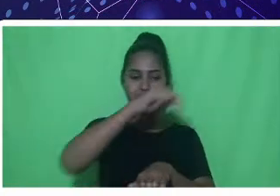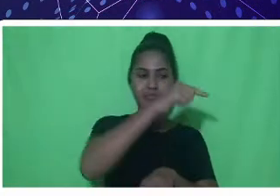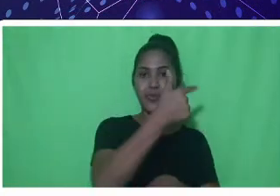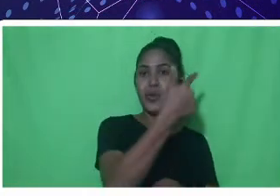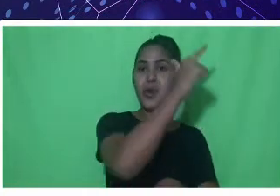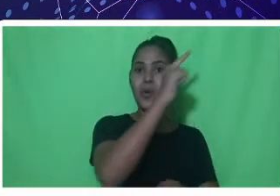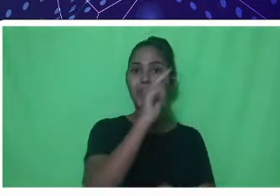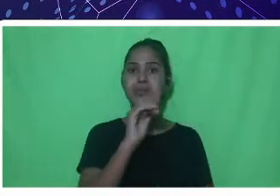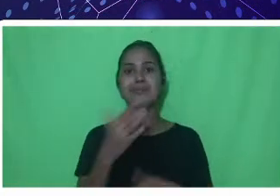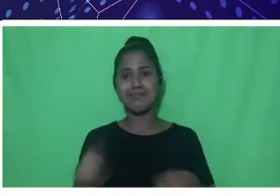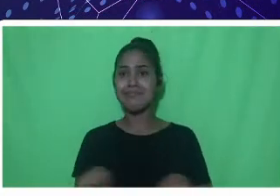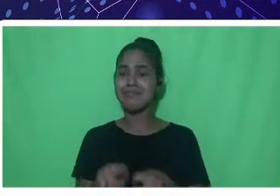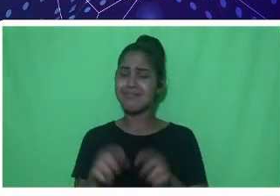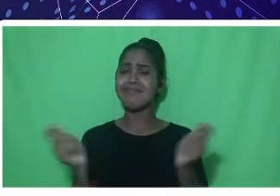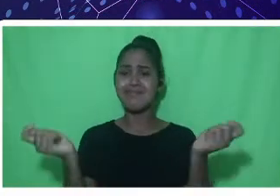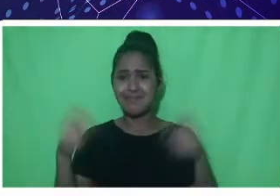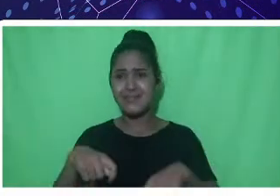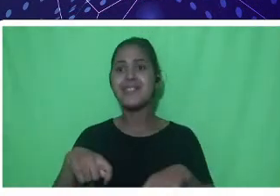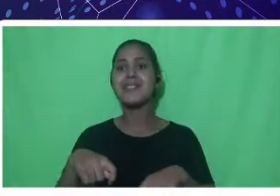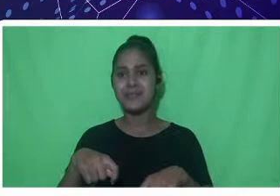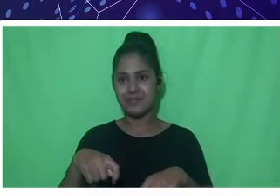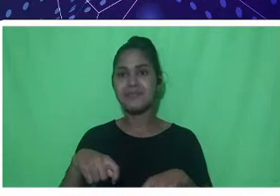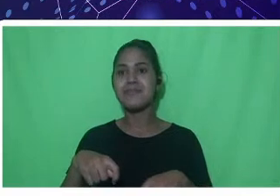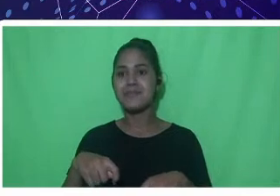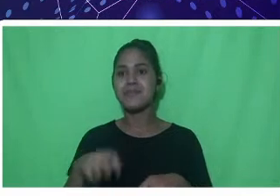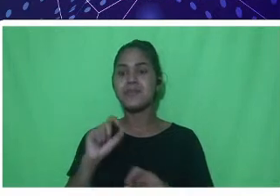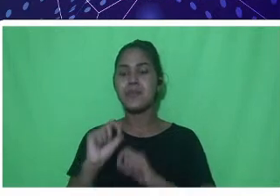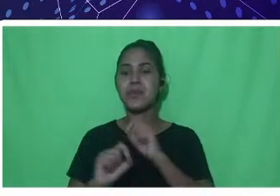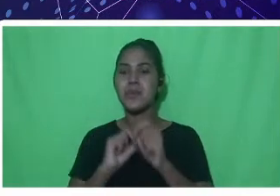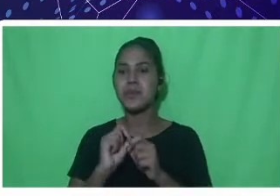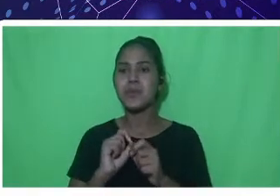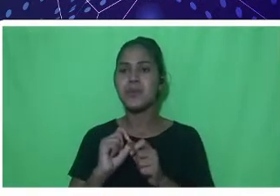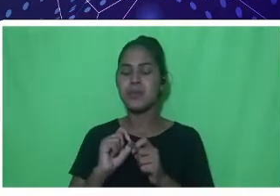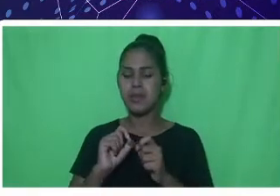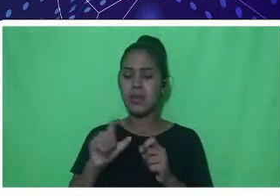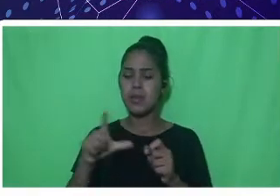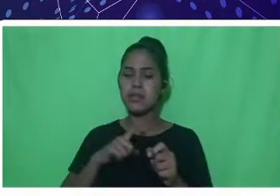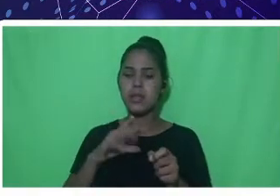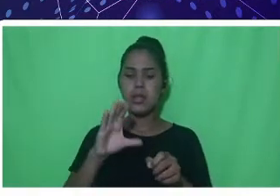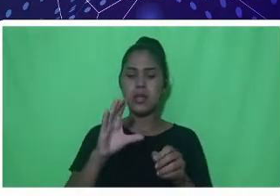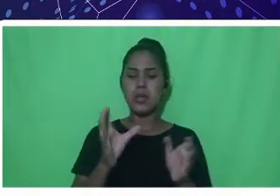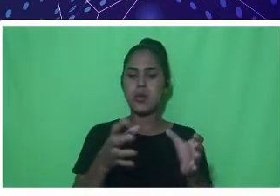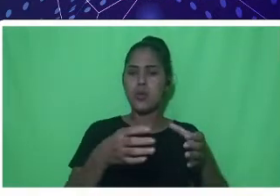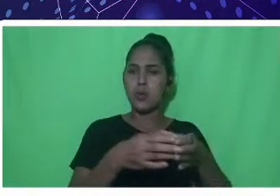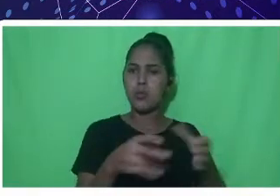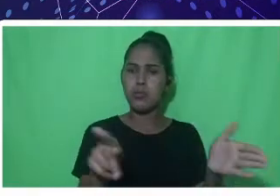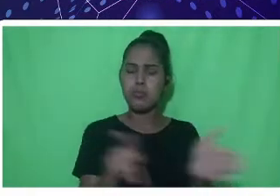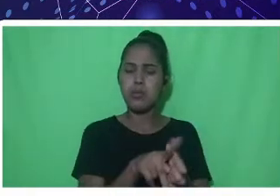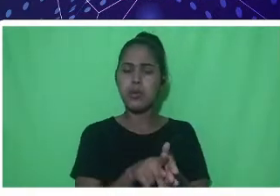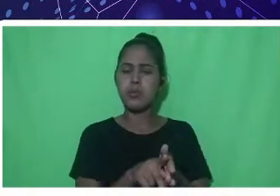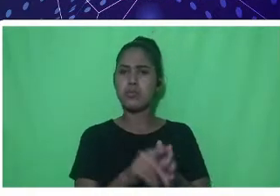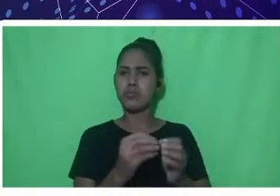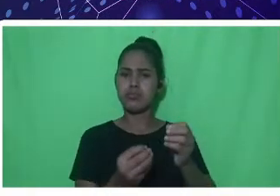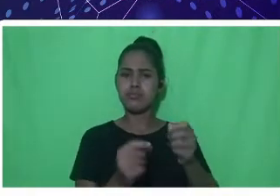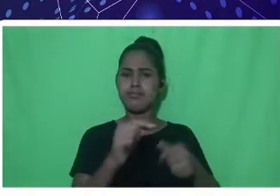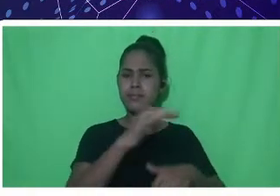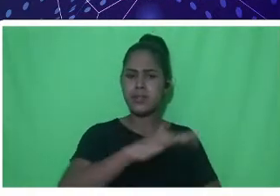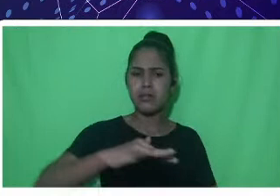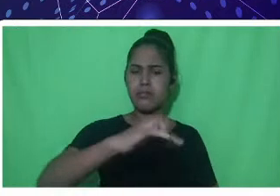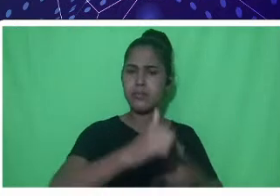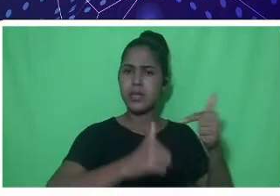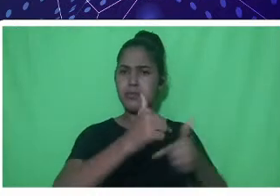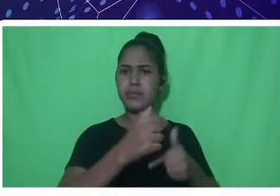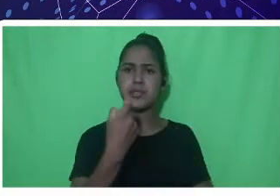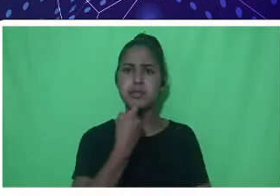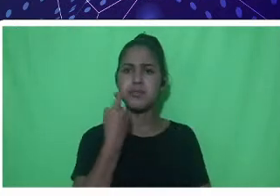Peixe BR, que é a maior associação hoje de produtores de peixe do Brasil. Só que muitos perguntam, Marcondes,